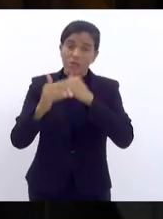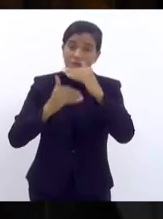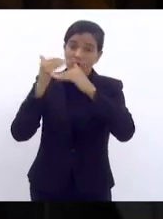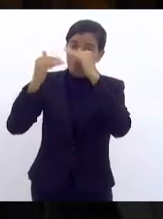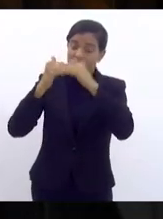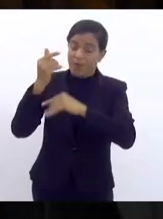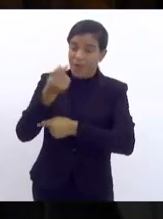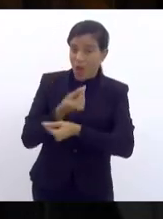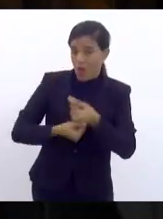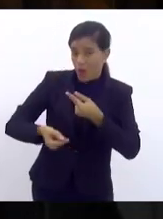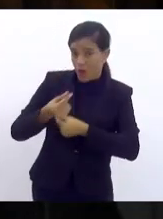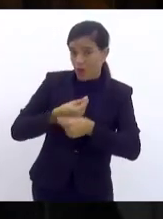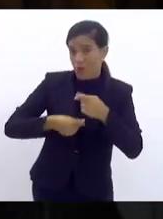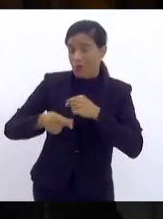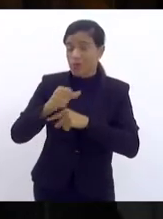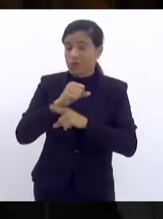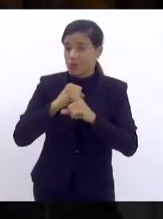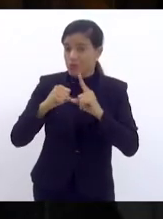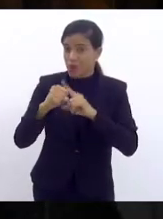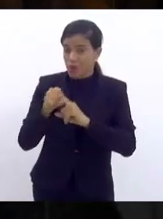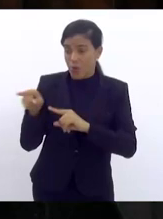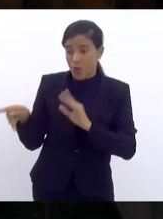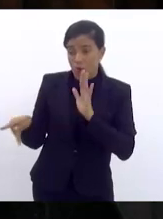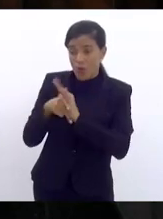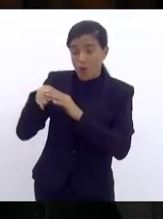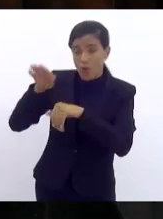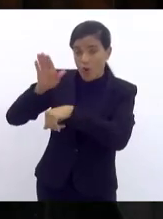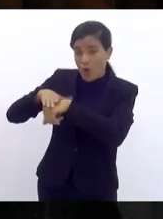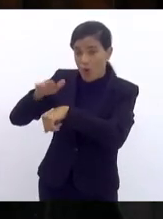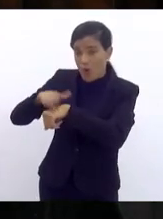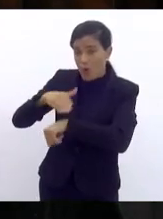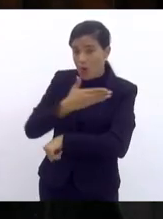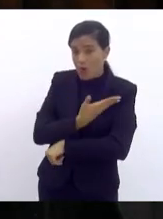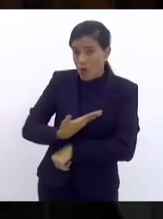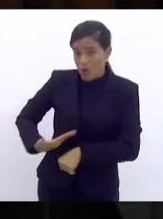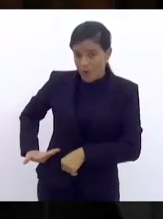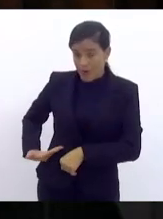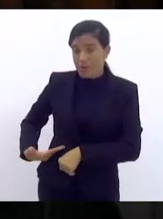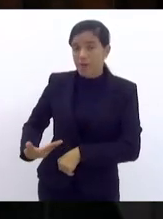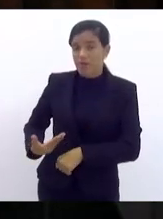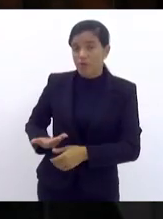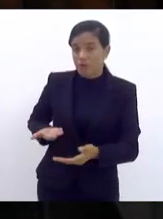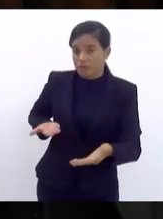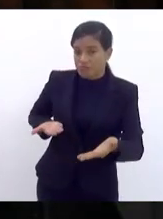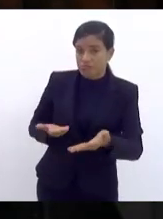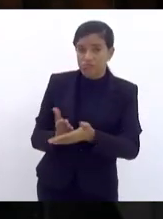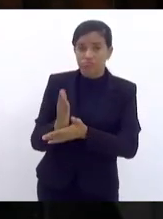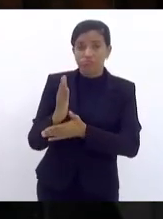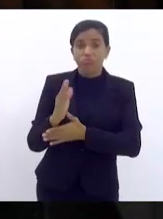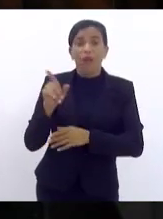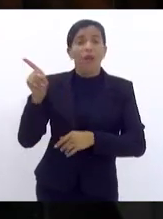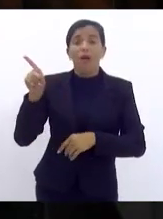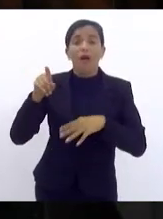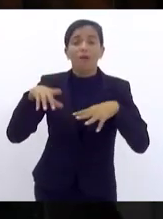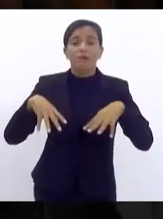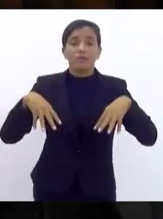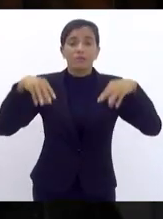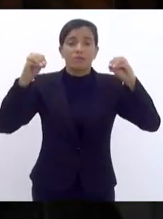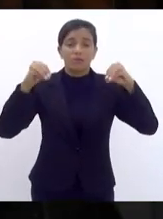governador o lançou em evento no Palácio